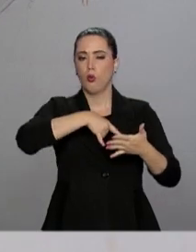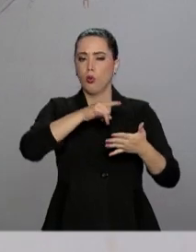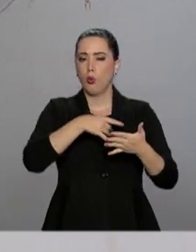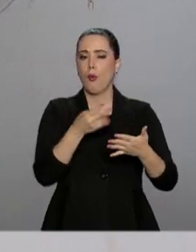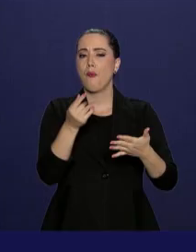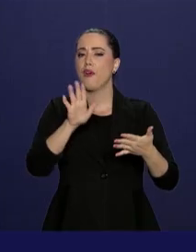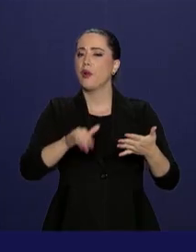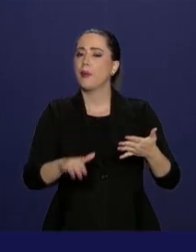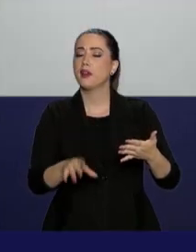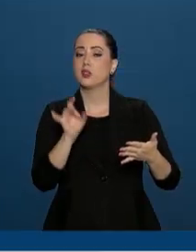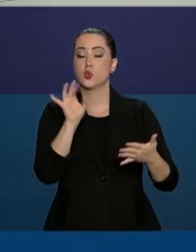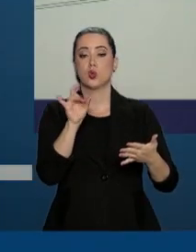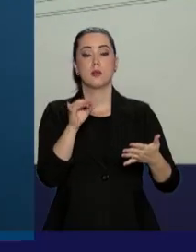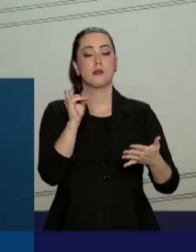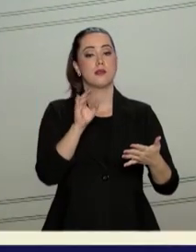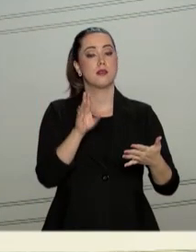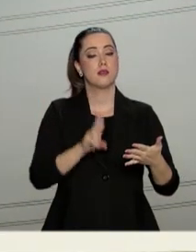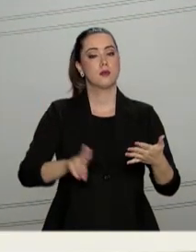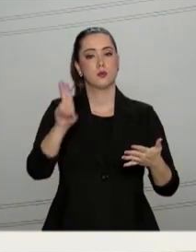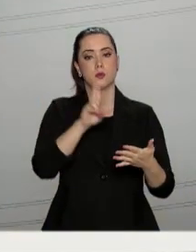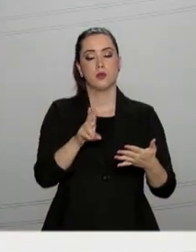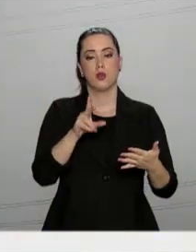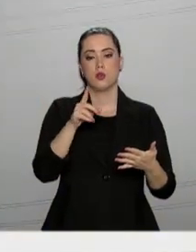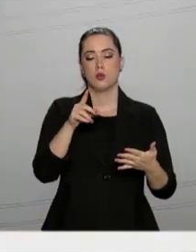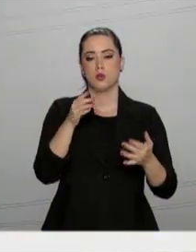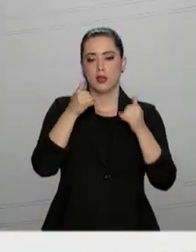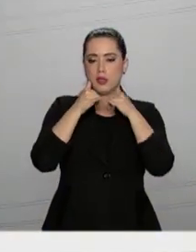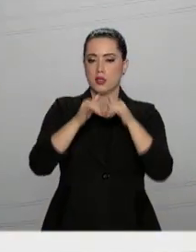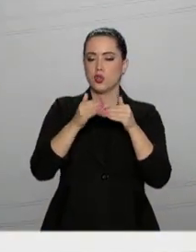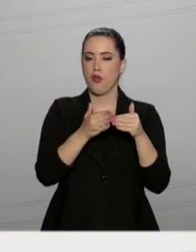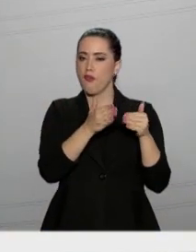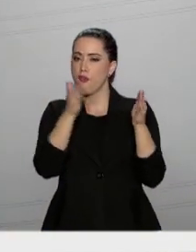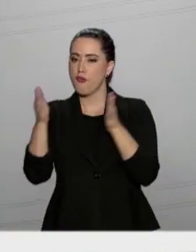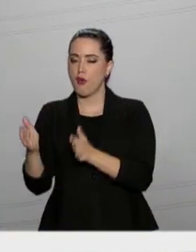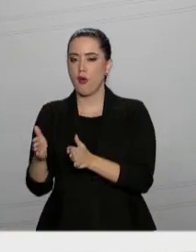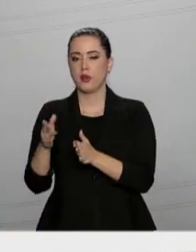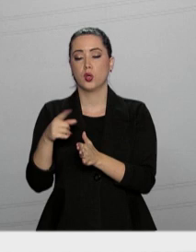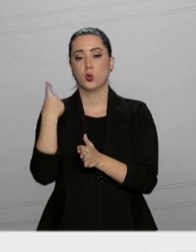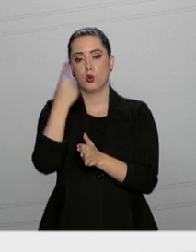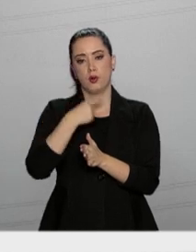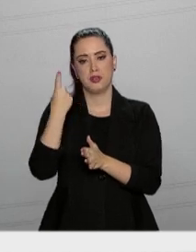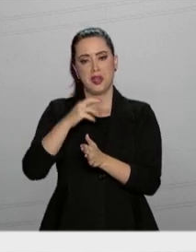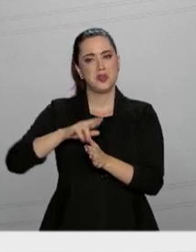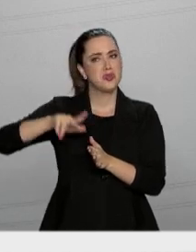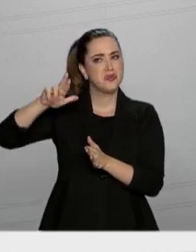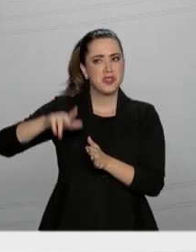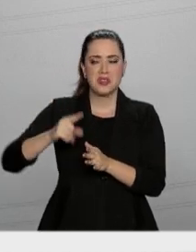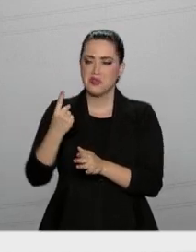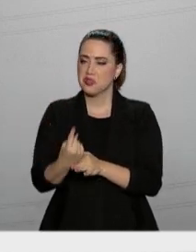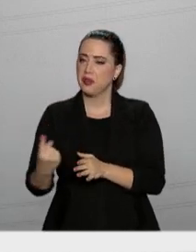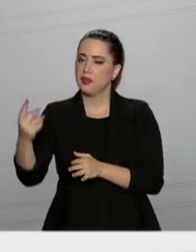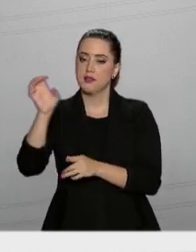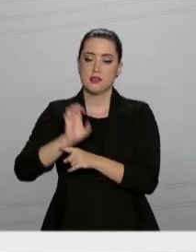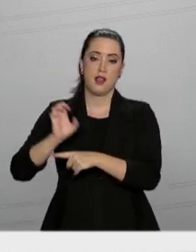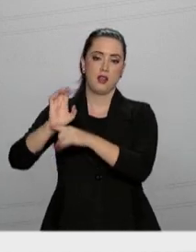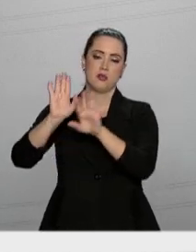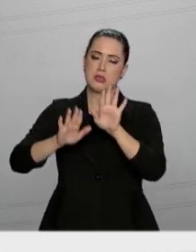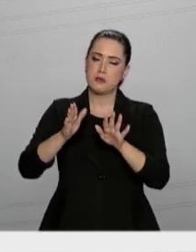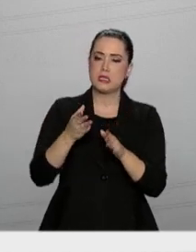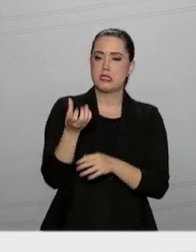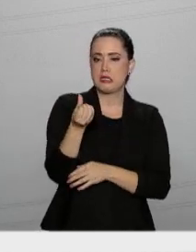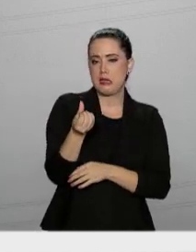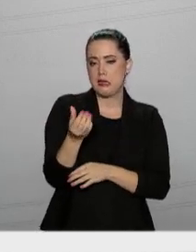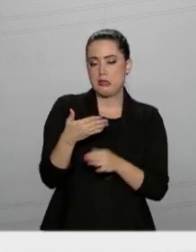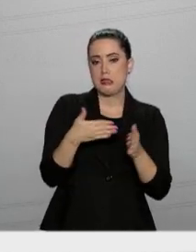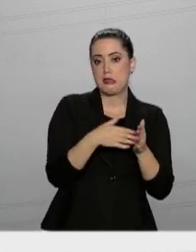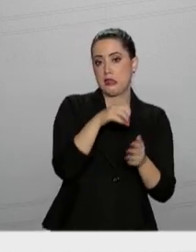mais barata se o uso da energia for fora dos horários de pico, que variam de estado para estado, mas costumam ser entre 6 da